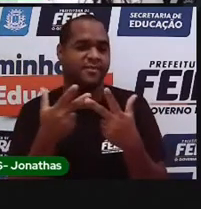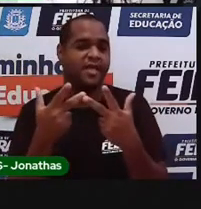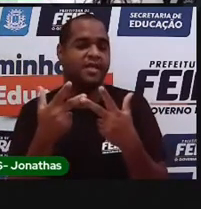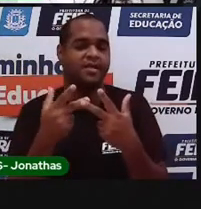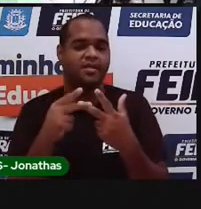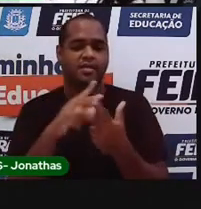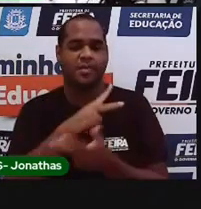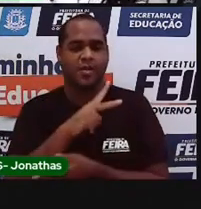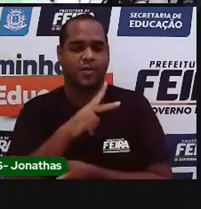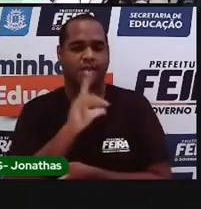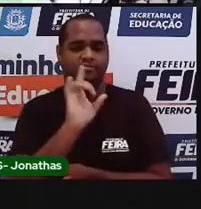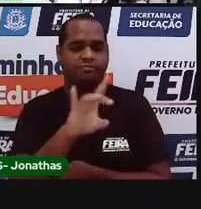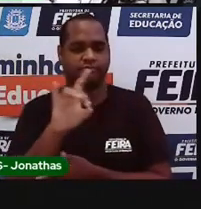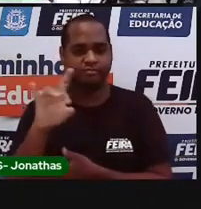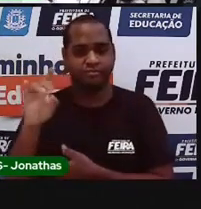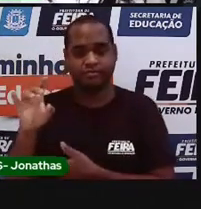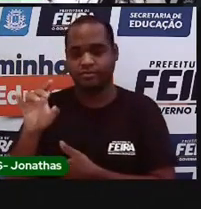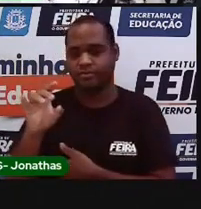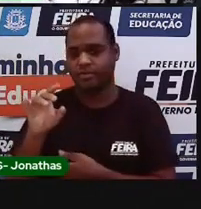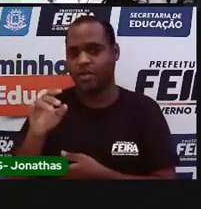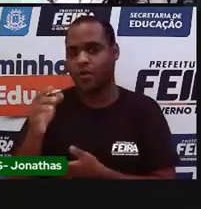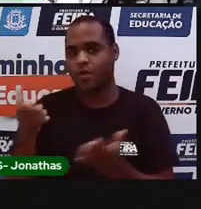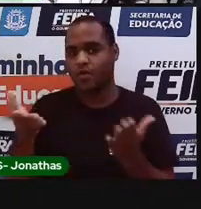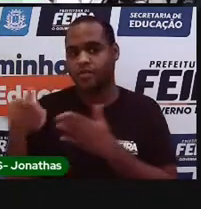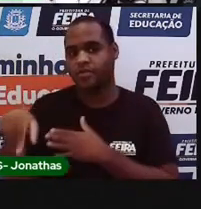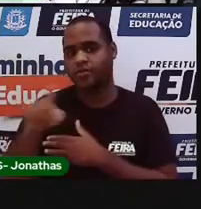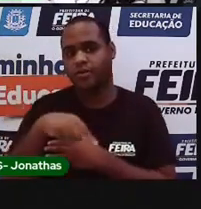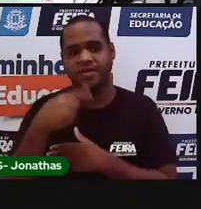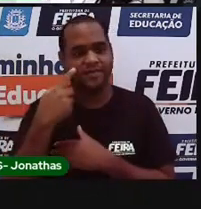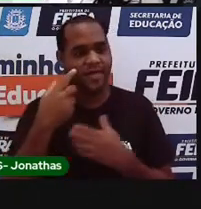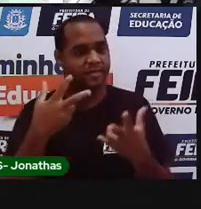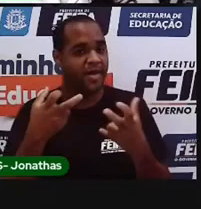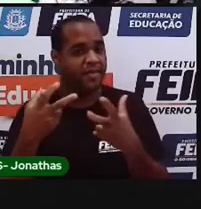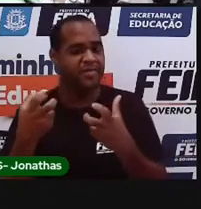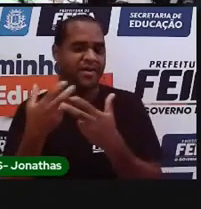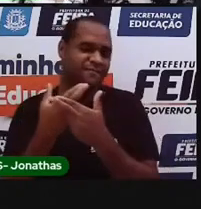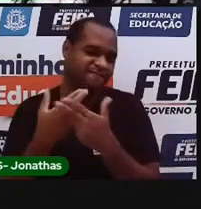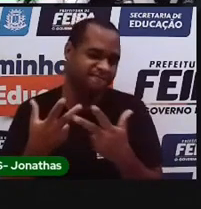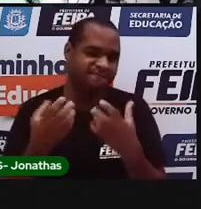particulares. E nós vamos revê-las daqui a pouquinho.